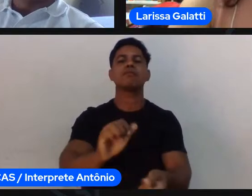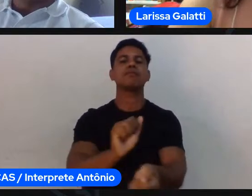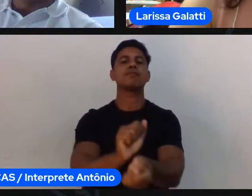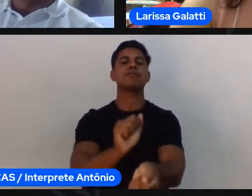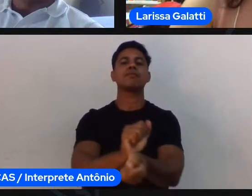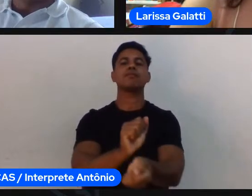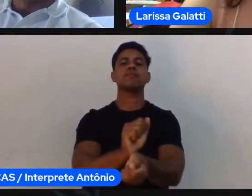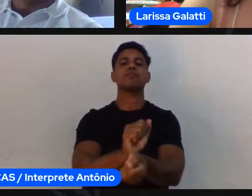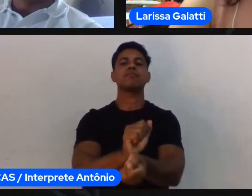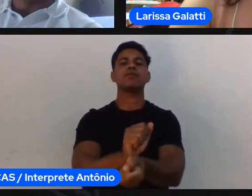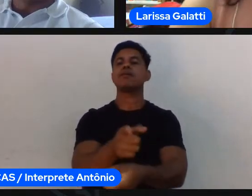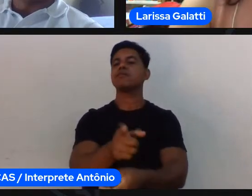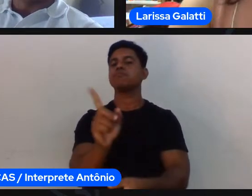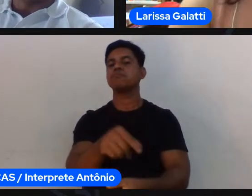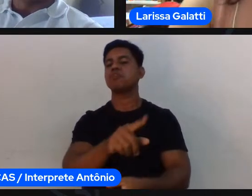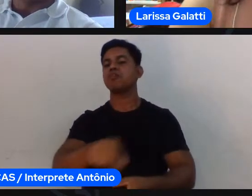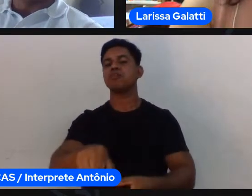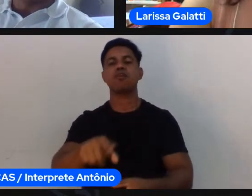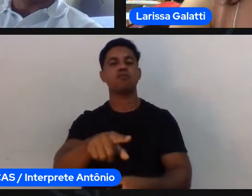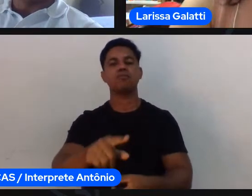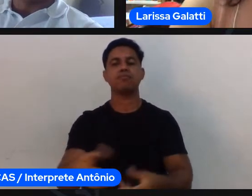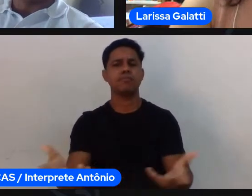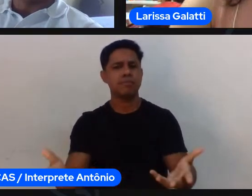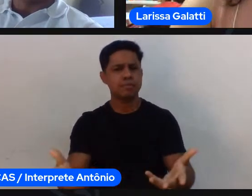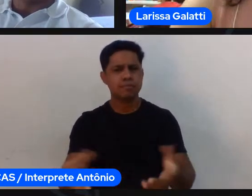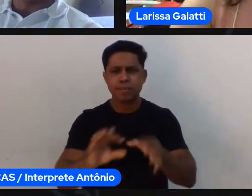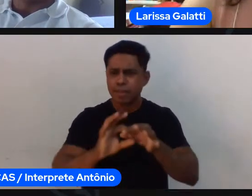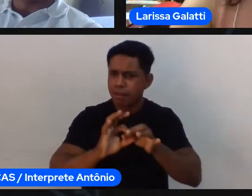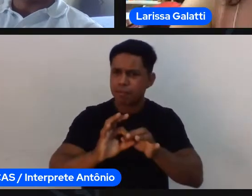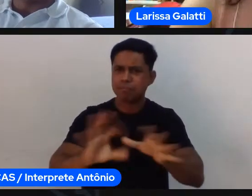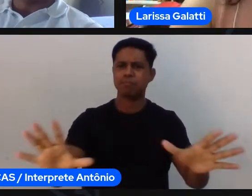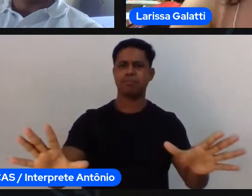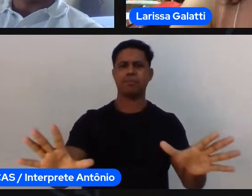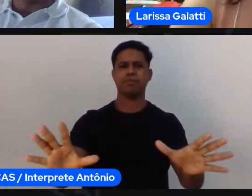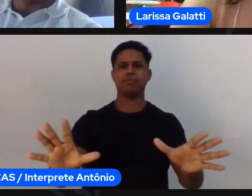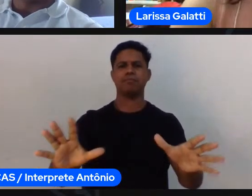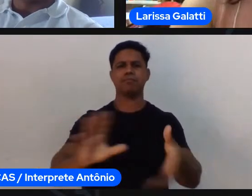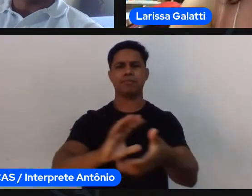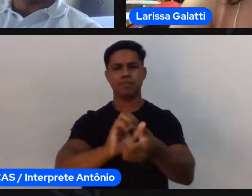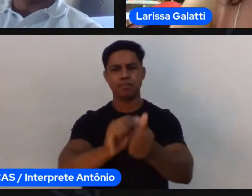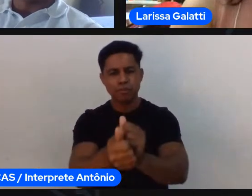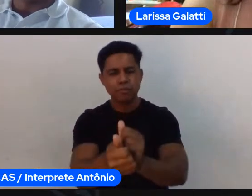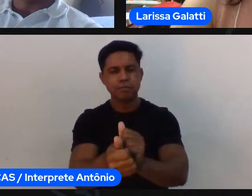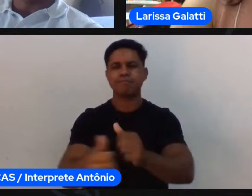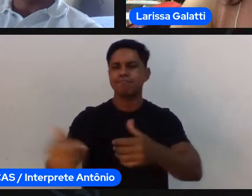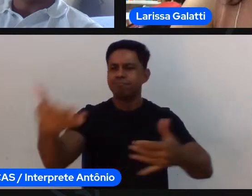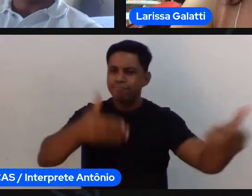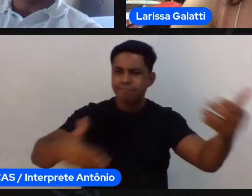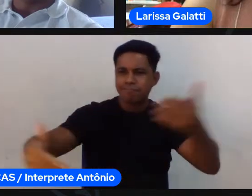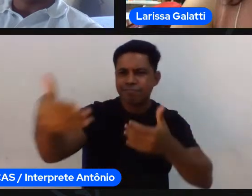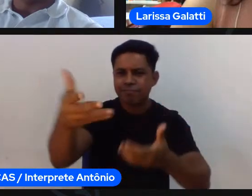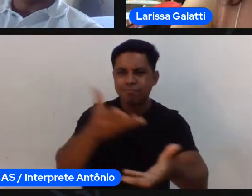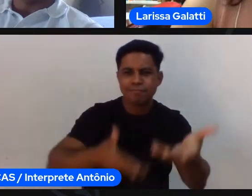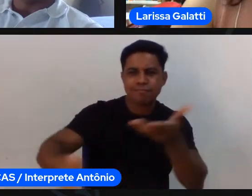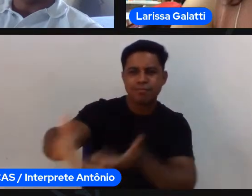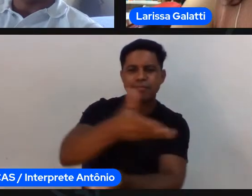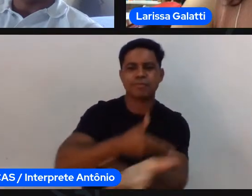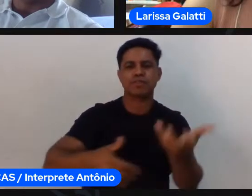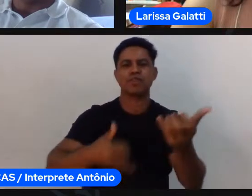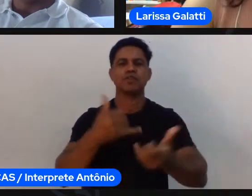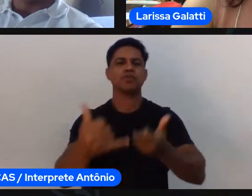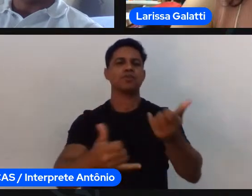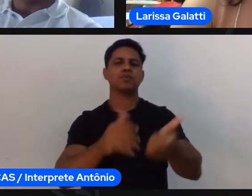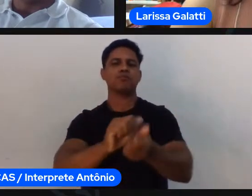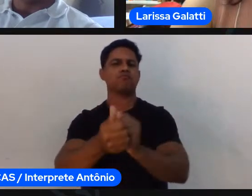possam competir né a gente tem que repensar os modelos de competição pra que eles favoreçam essa participação de todas acho que isso também é um ponto